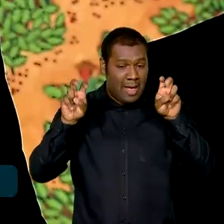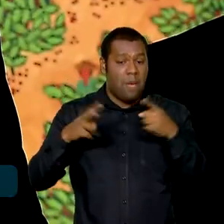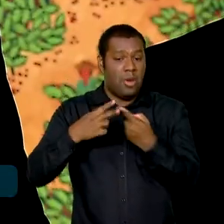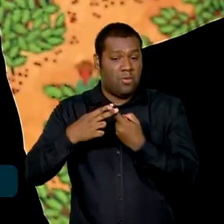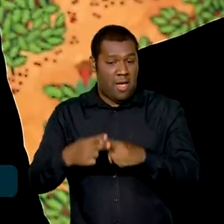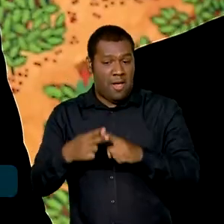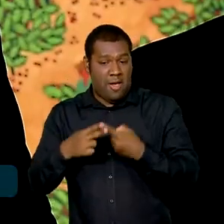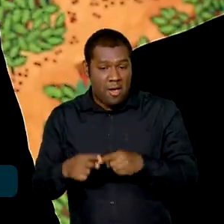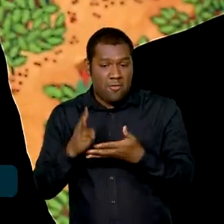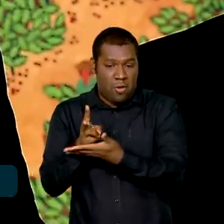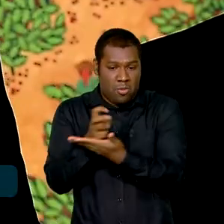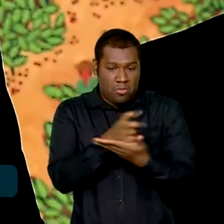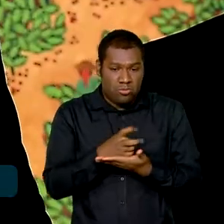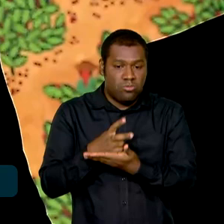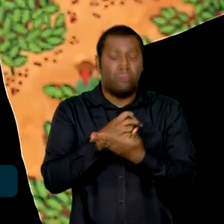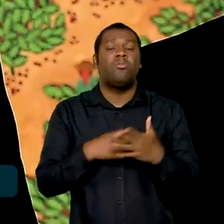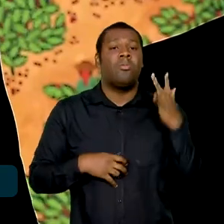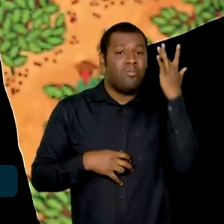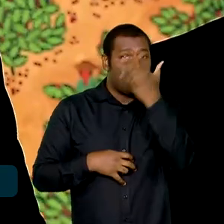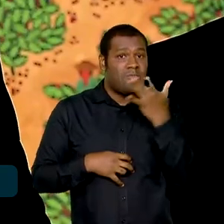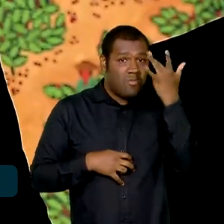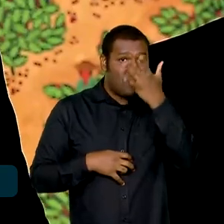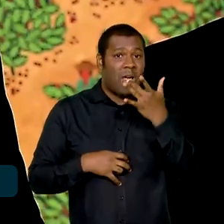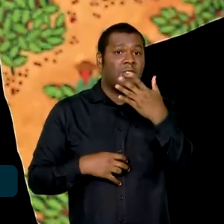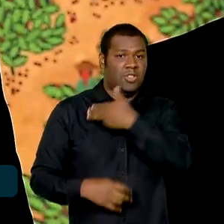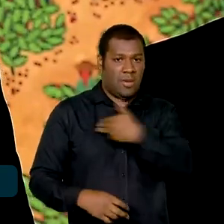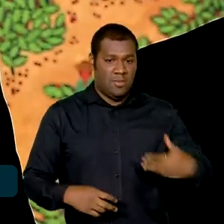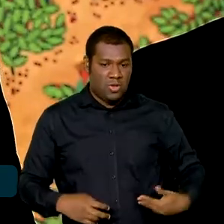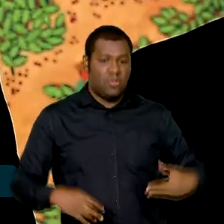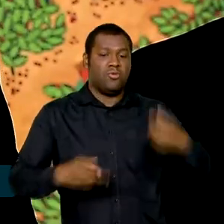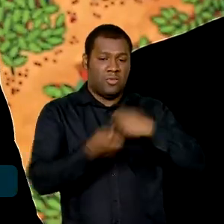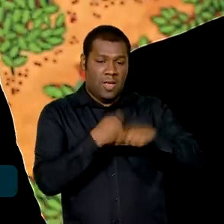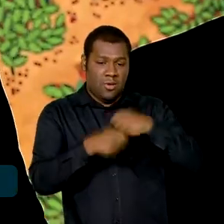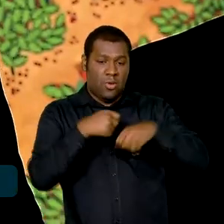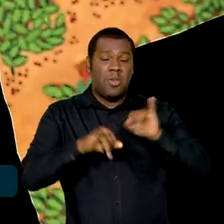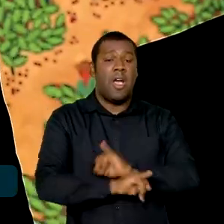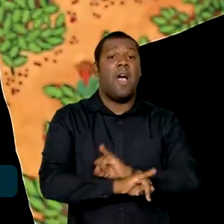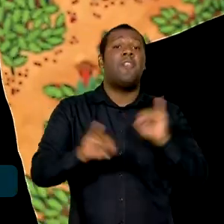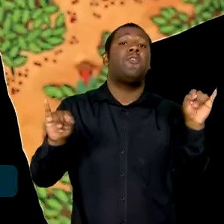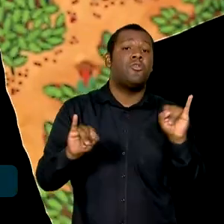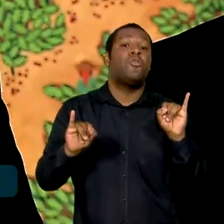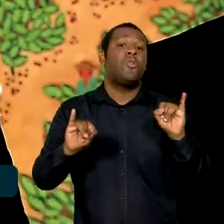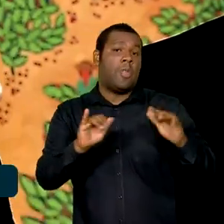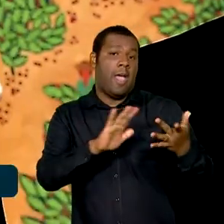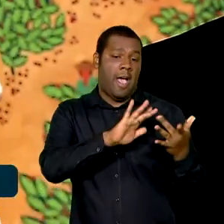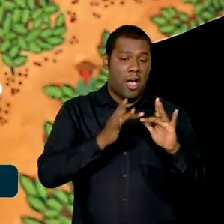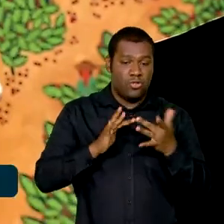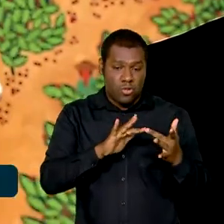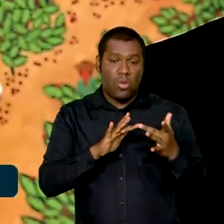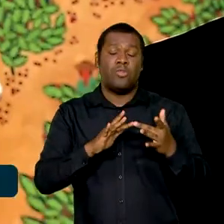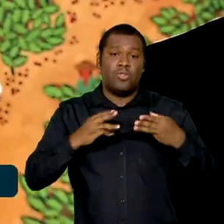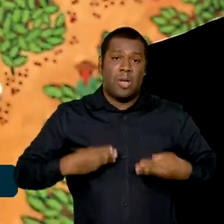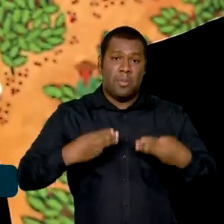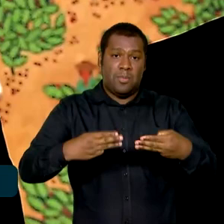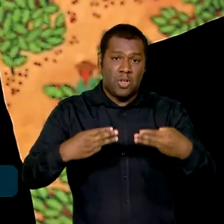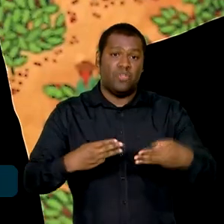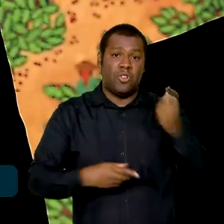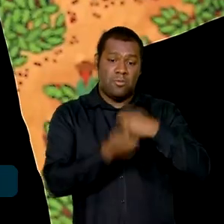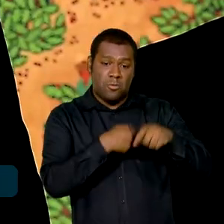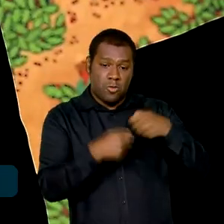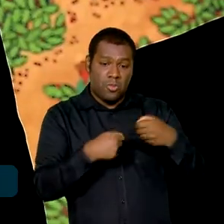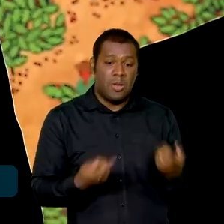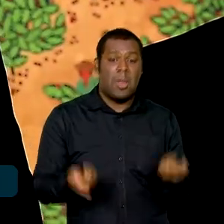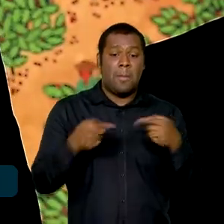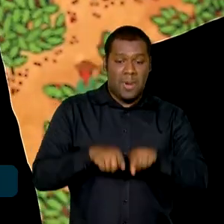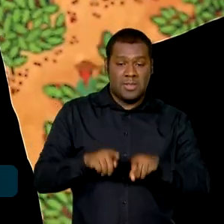suaidade deu um anúncio, um informe de como está sendo feito esse processo, que está sendo feito pelo Ministério da Fazenda, junto com o Ministério